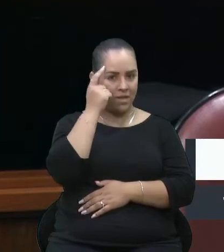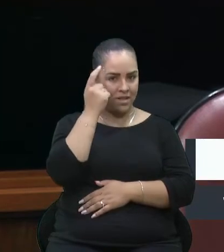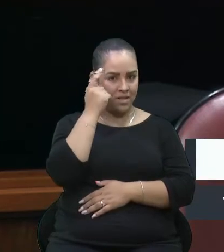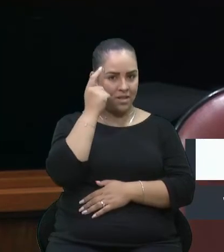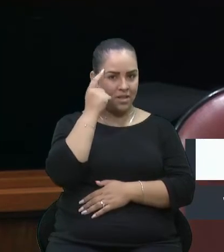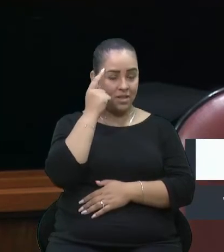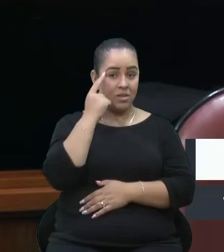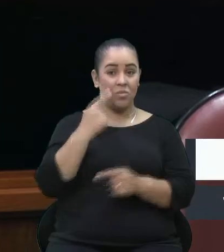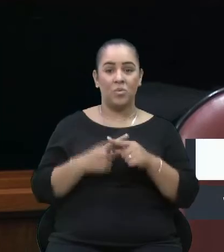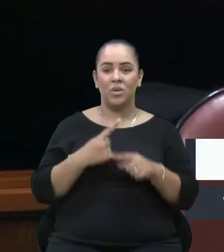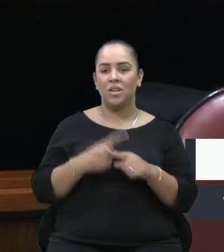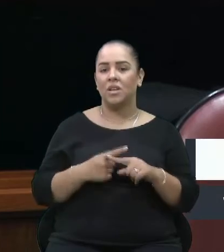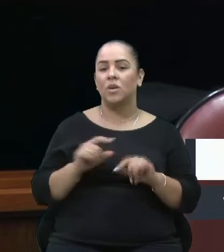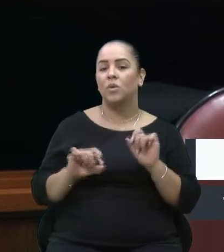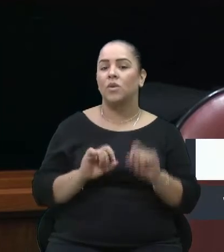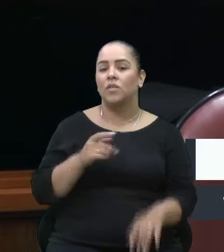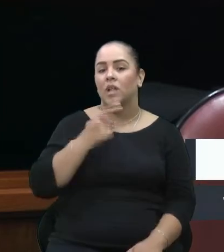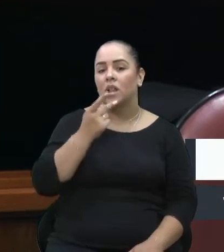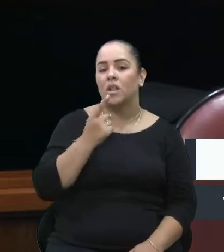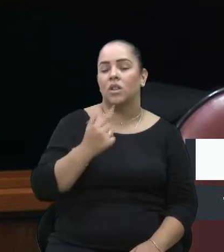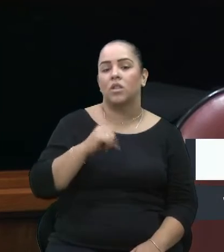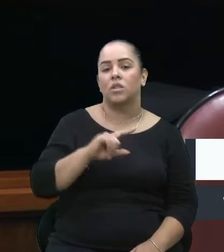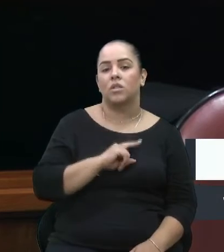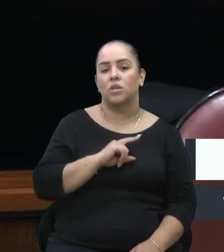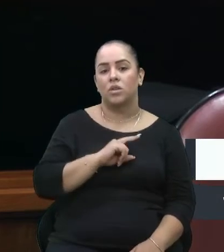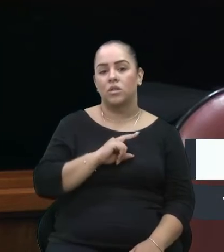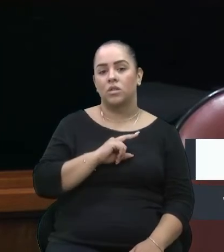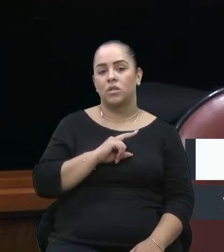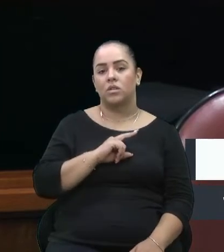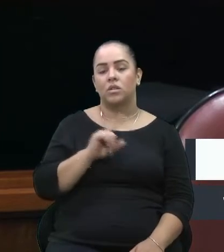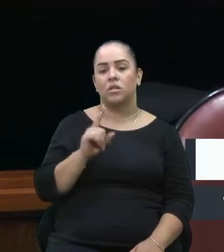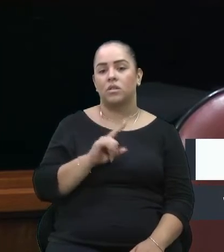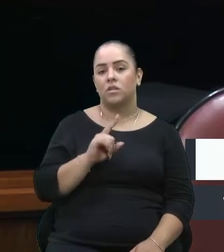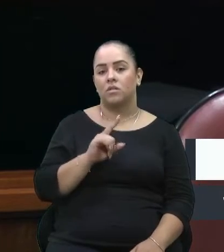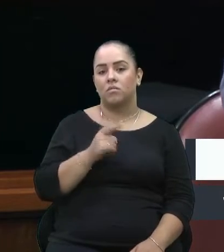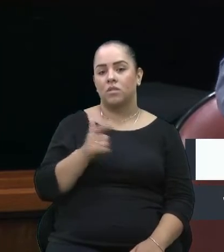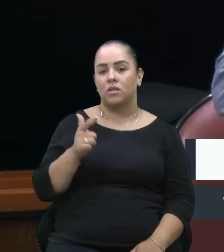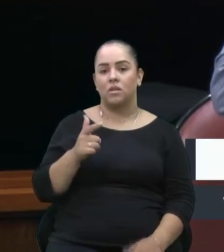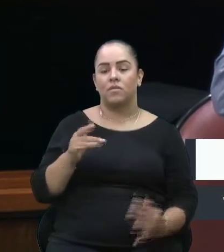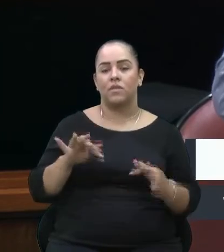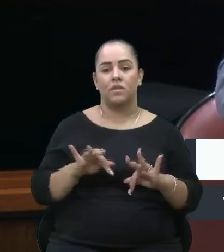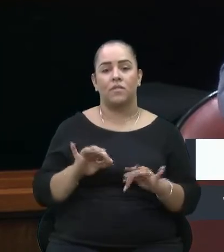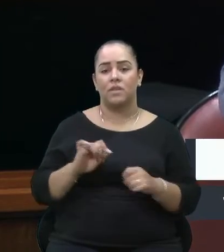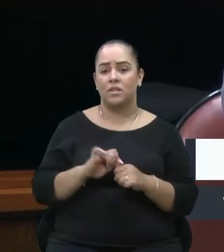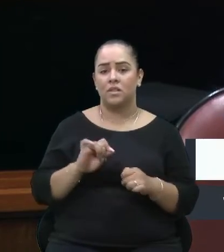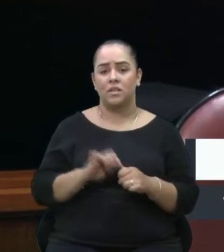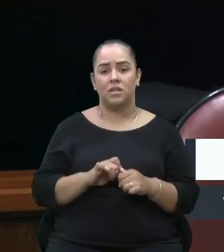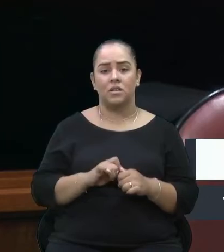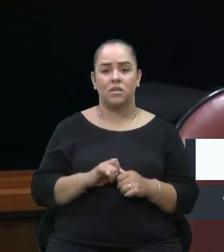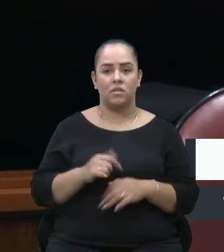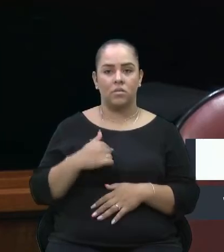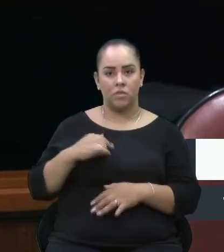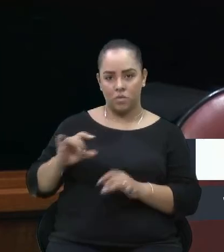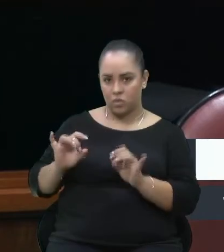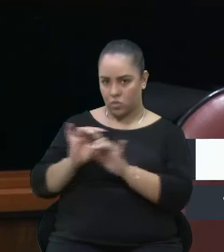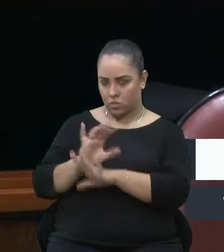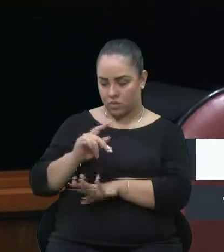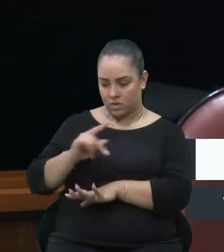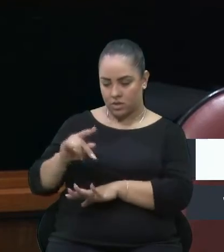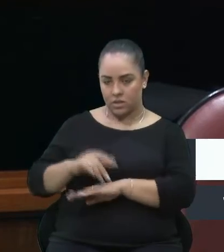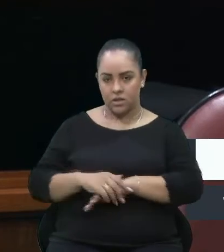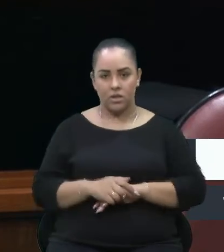porque o que foi dito, a gente não se apaga, isso foi feito. Então, para concluir, presidente, quero que